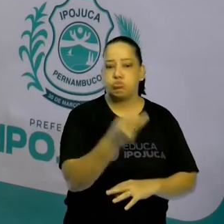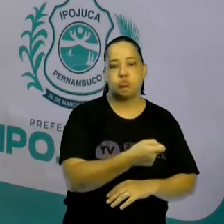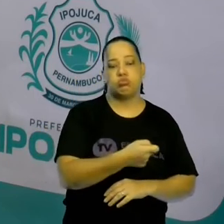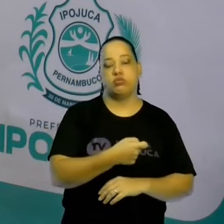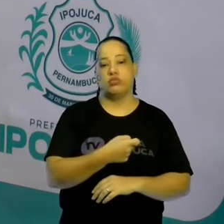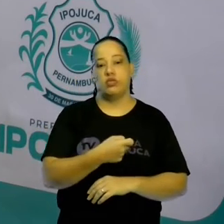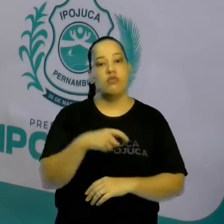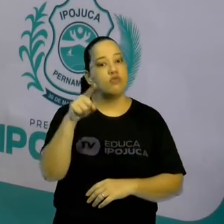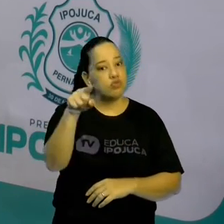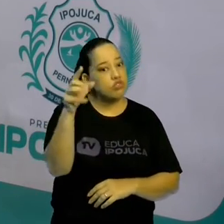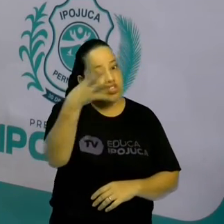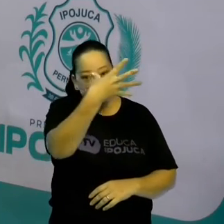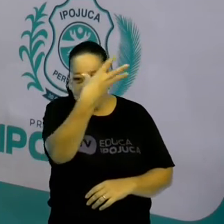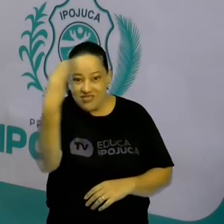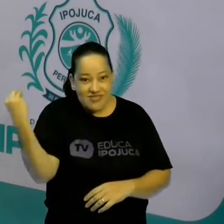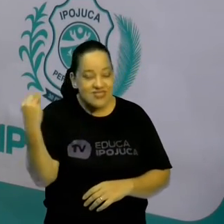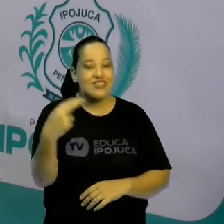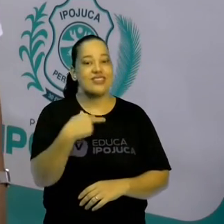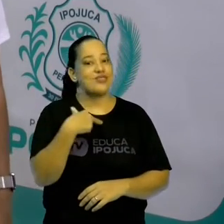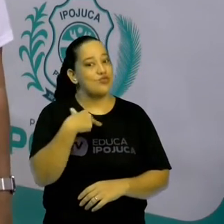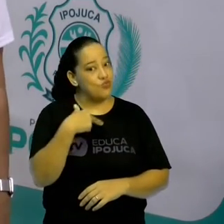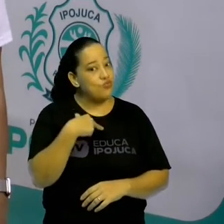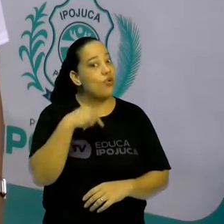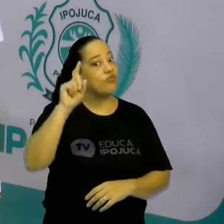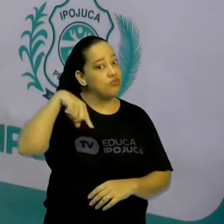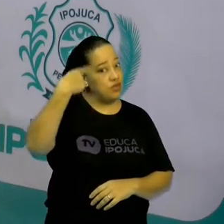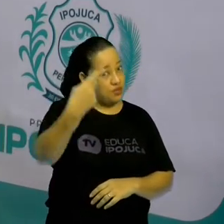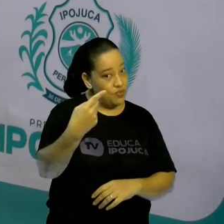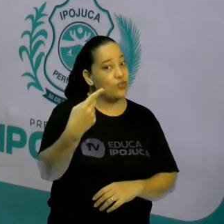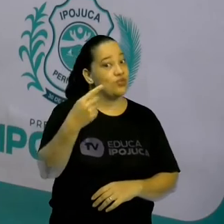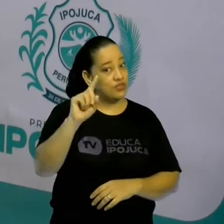isso? Não esqueçam disso não, que isso é importante mais na frente, viu gente?